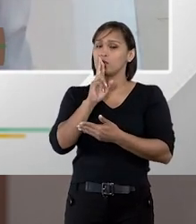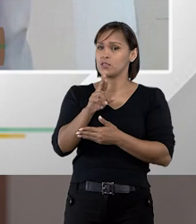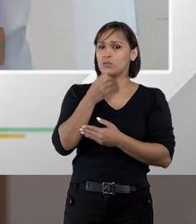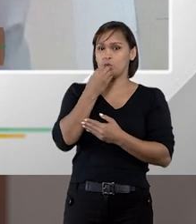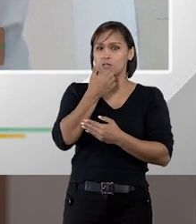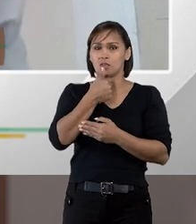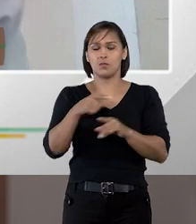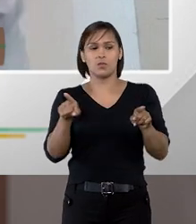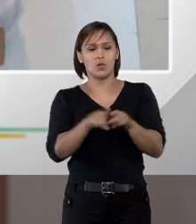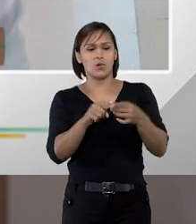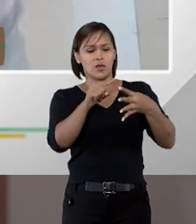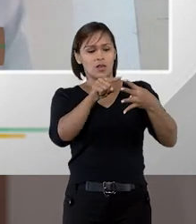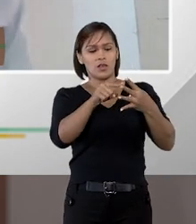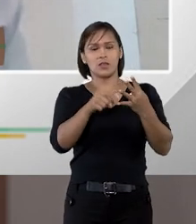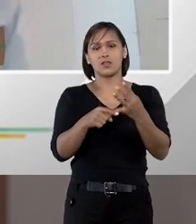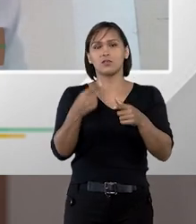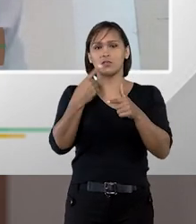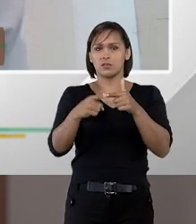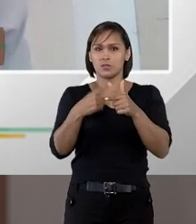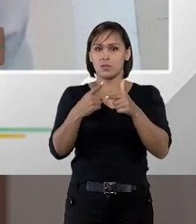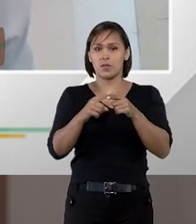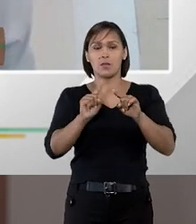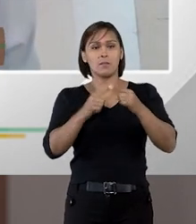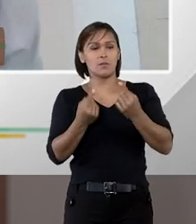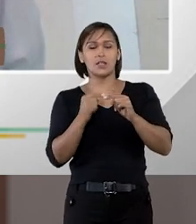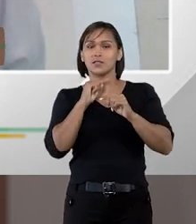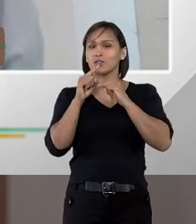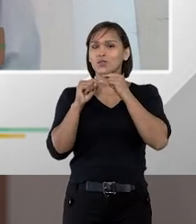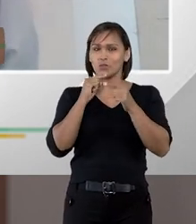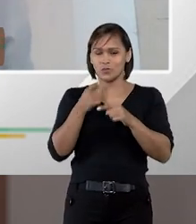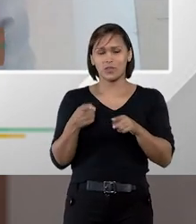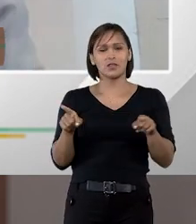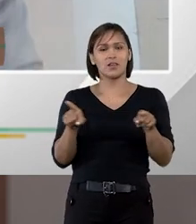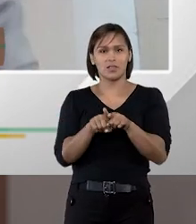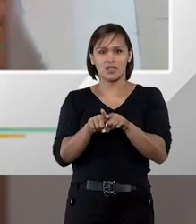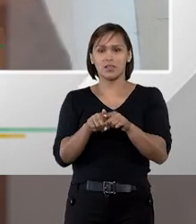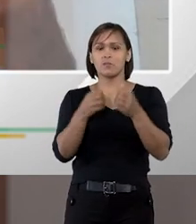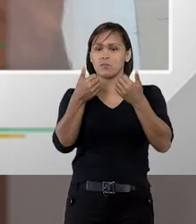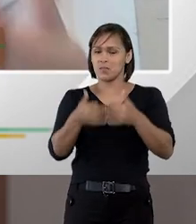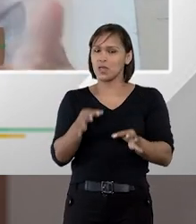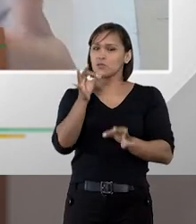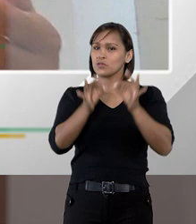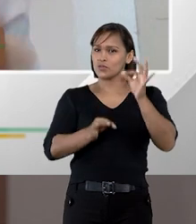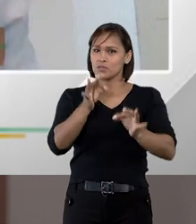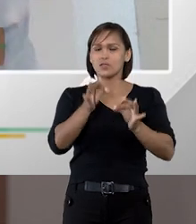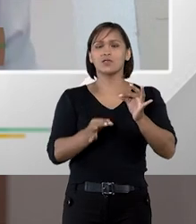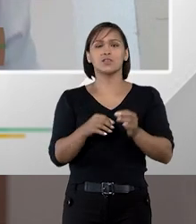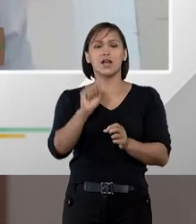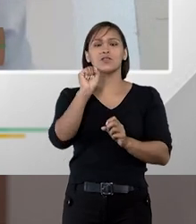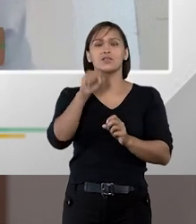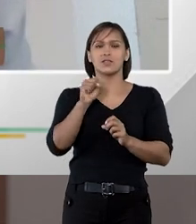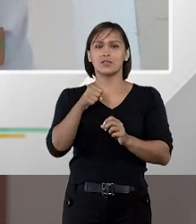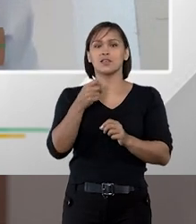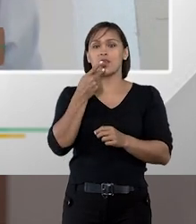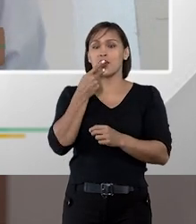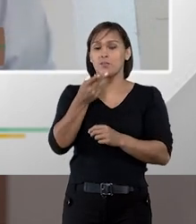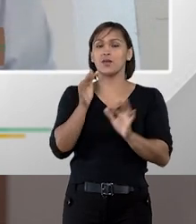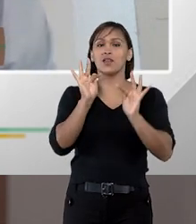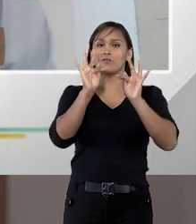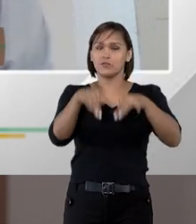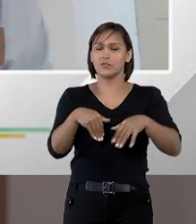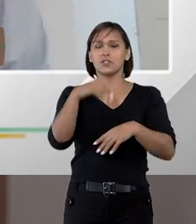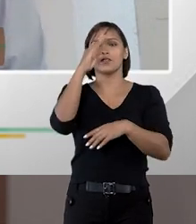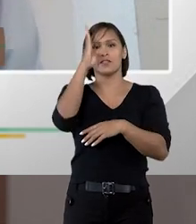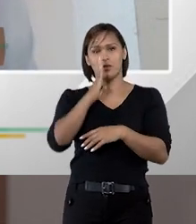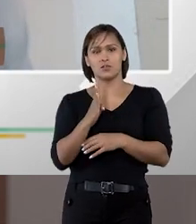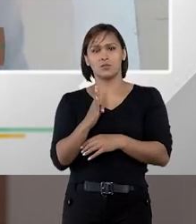solução em relação a cada um desses problemas mas sem dúvida nenhuma o judiciário é a última palavra